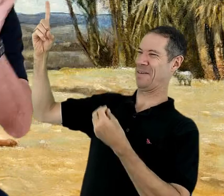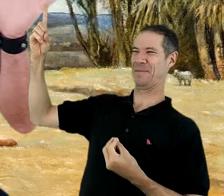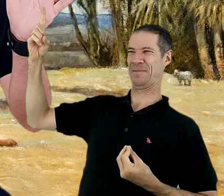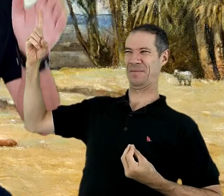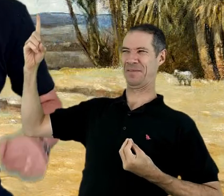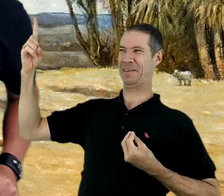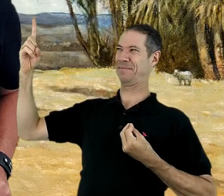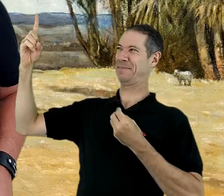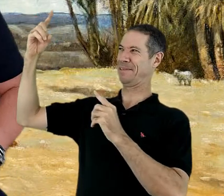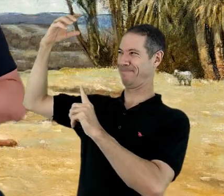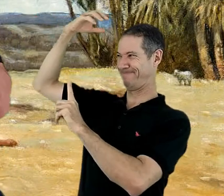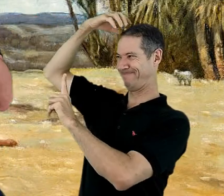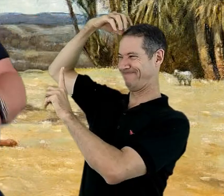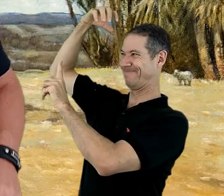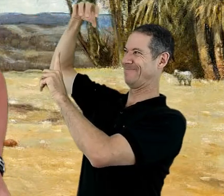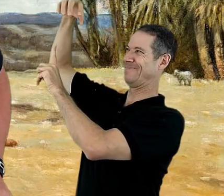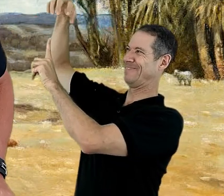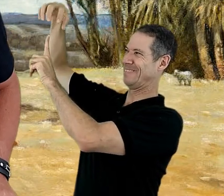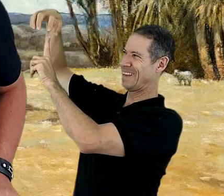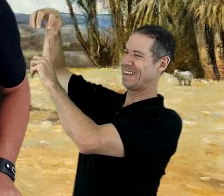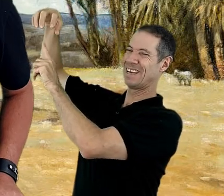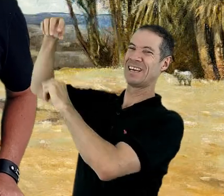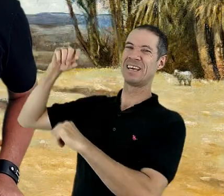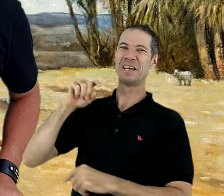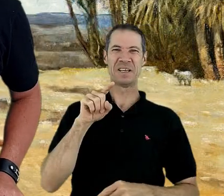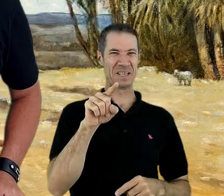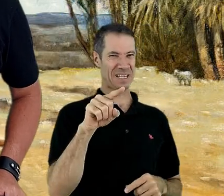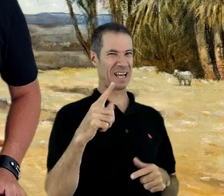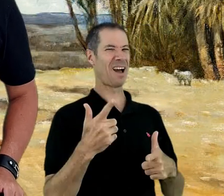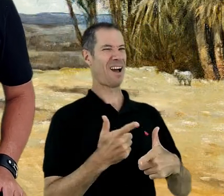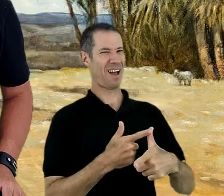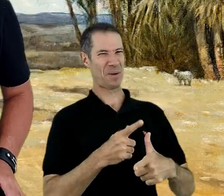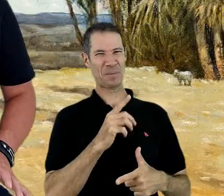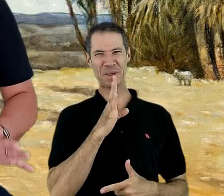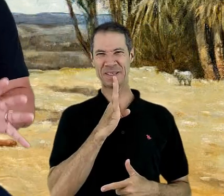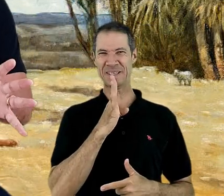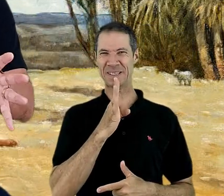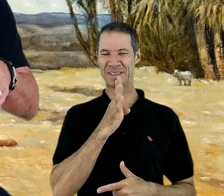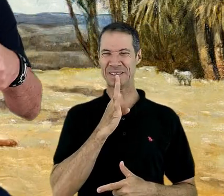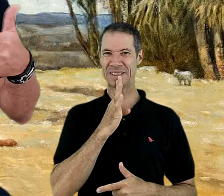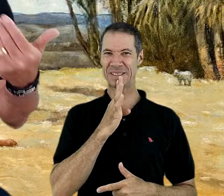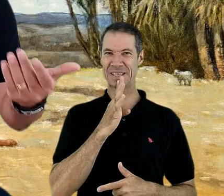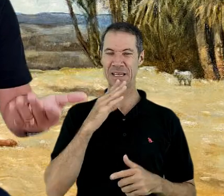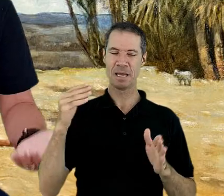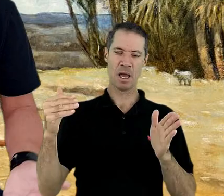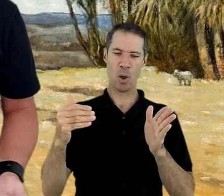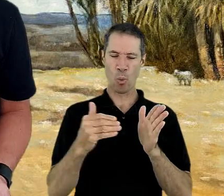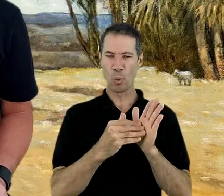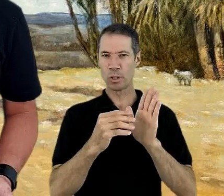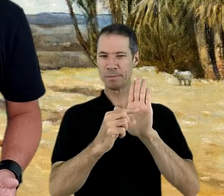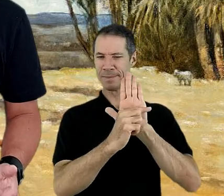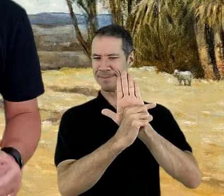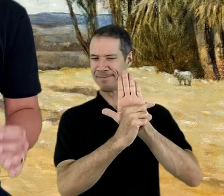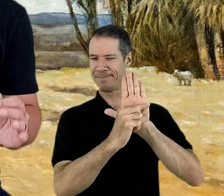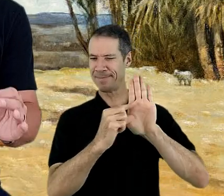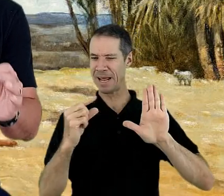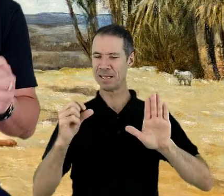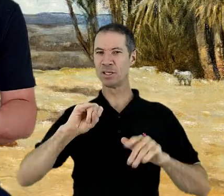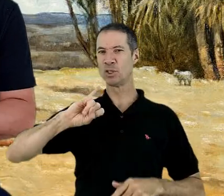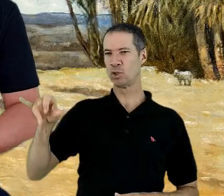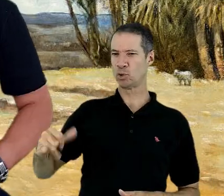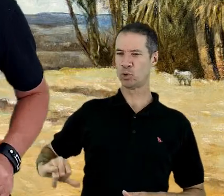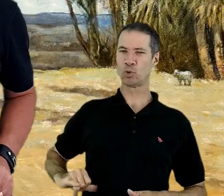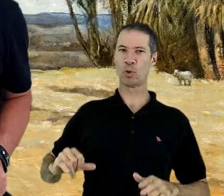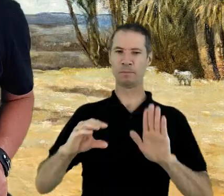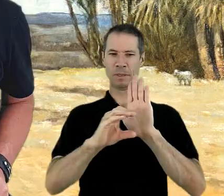Não vou falar o resto da frase. Vocês já devem conhecer. A última frase que eu vou destacar aqui. Jó capítulo